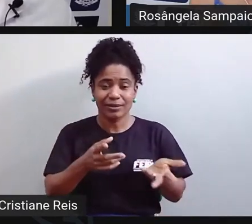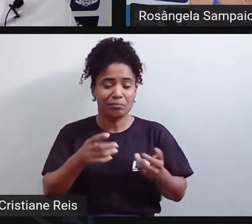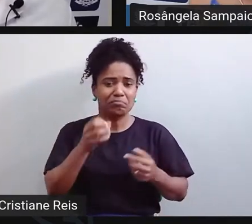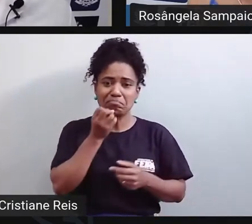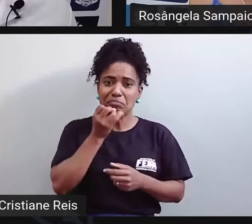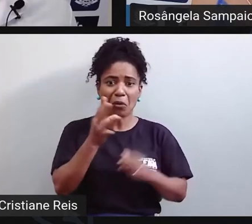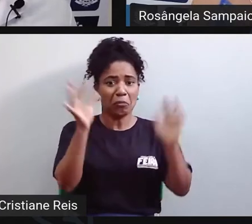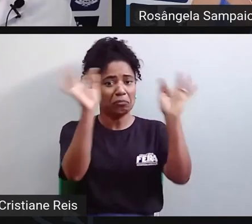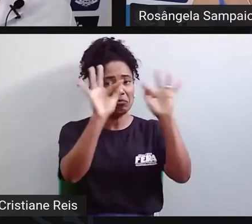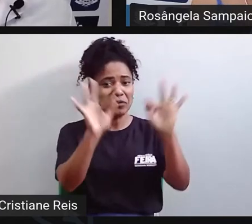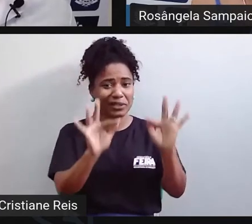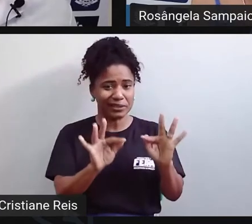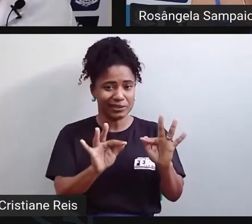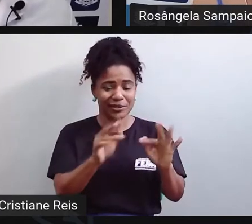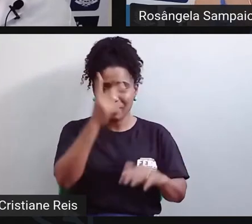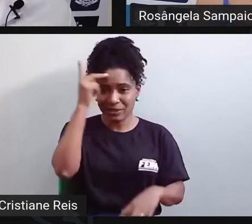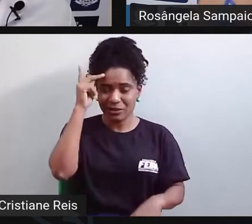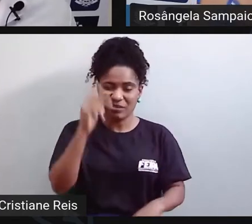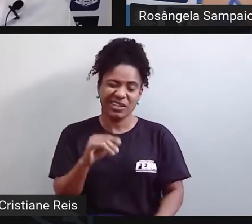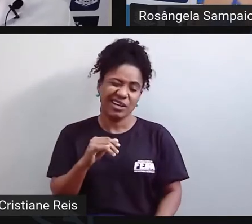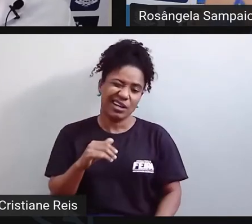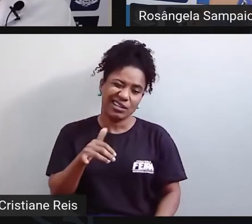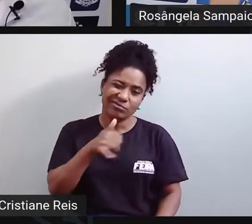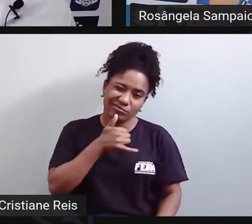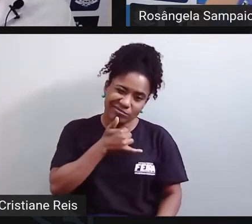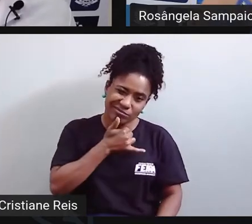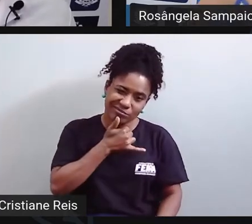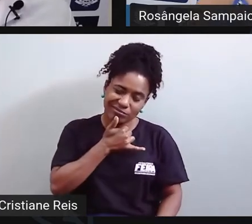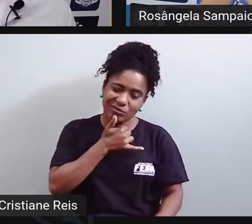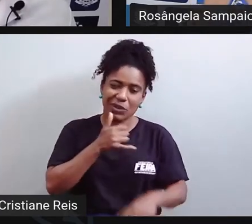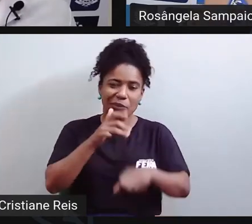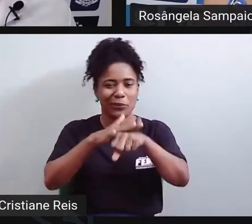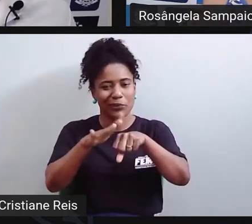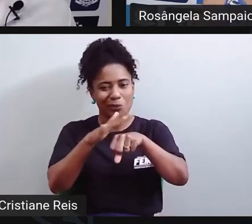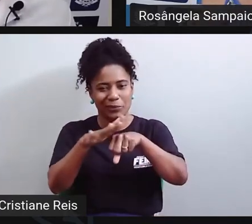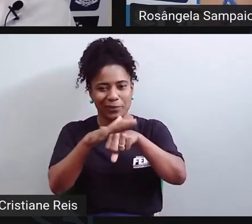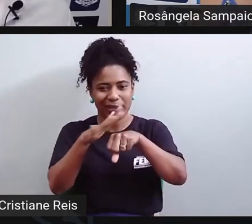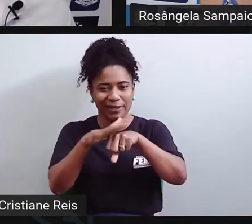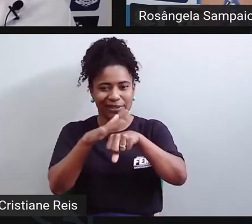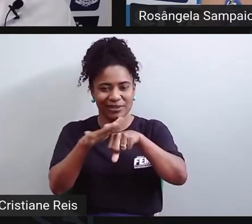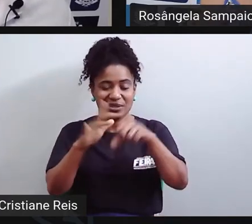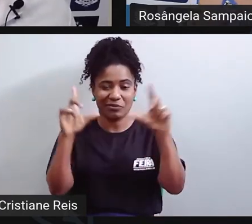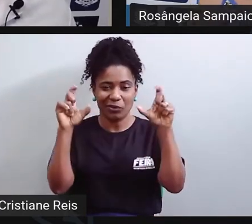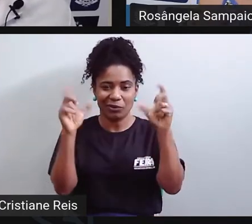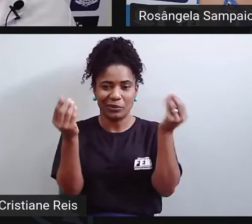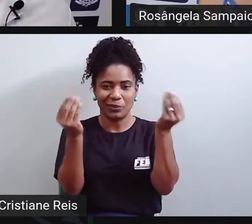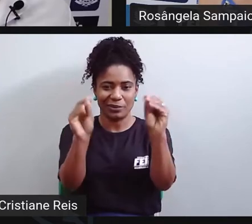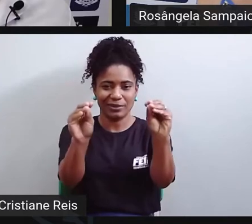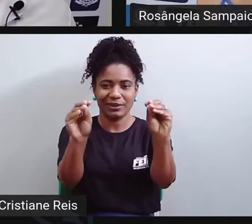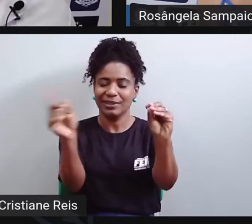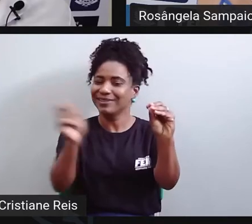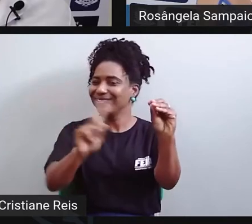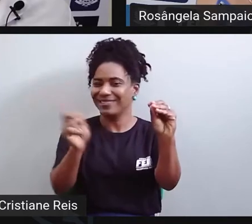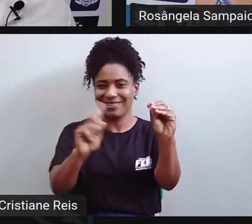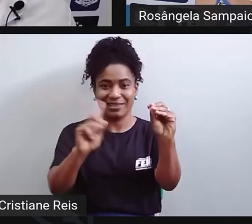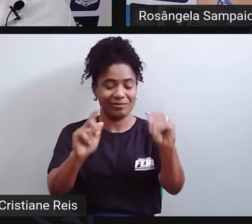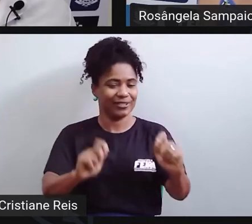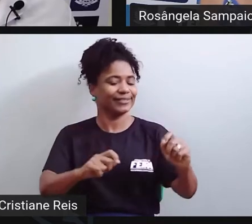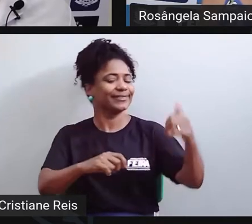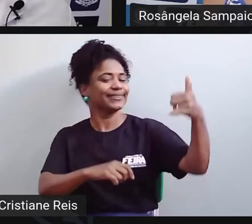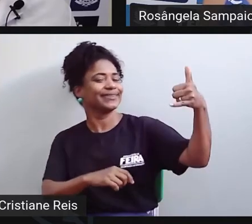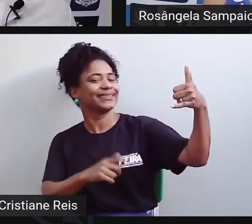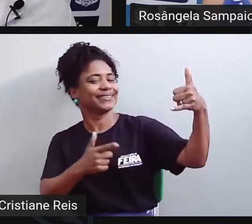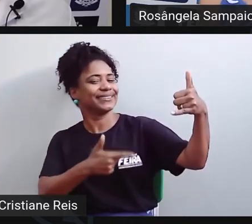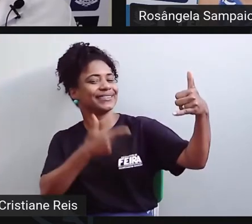situação de doença, né, você posta aquilo que você está bem. E, principalmente, as crianças e